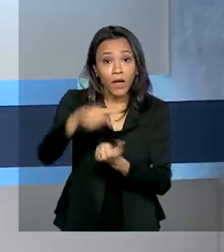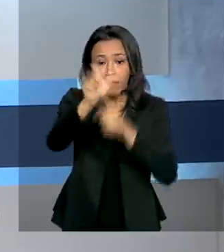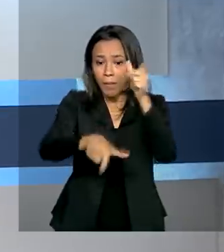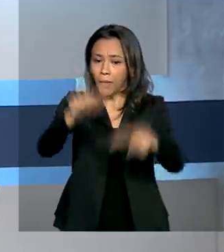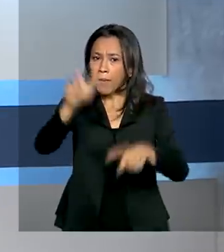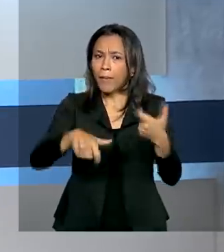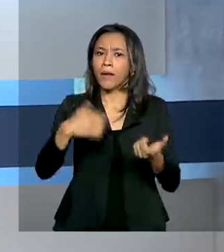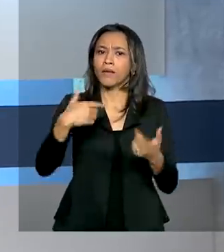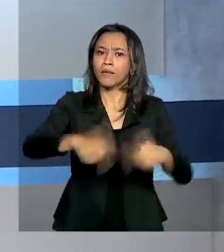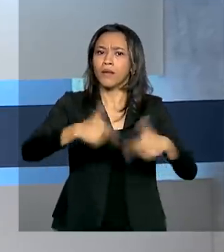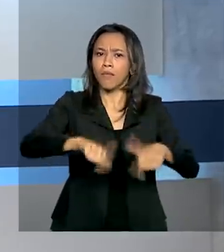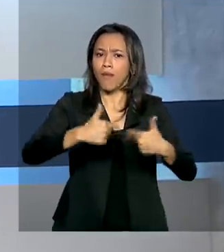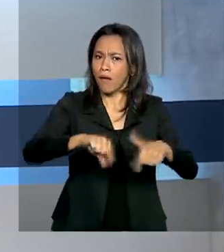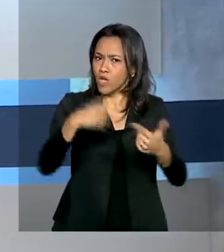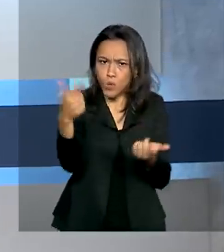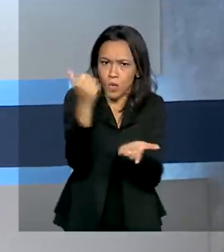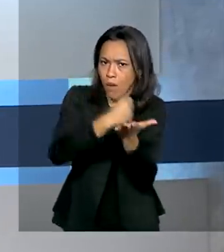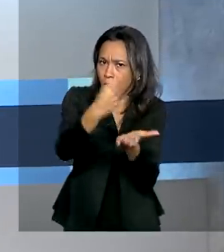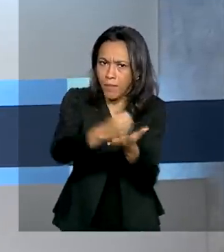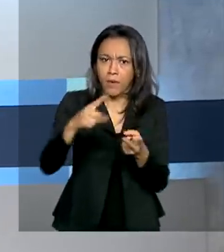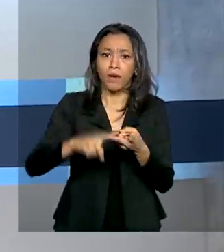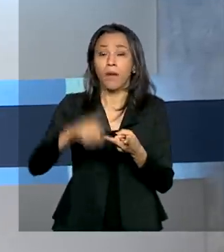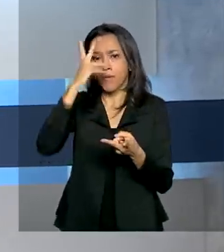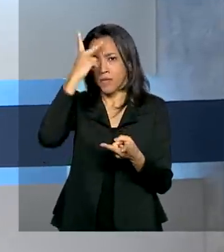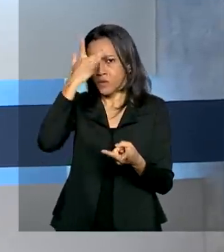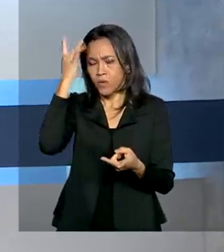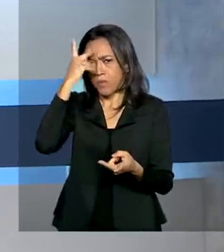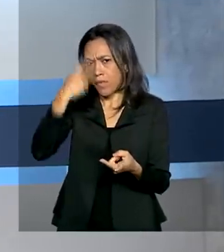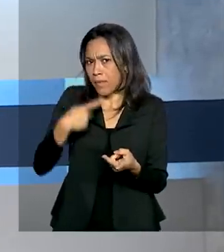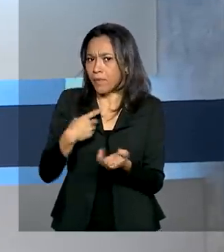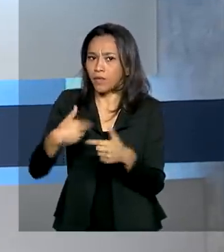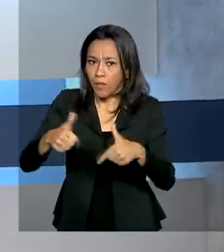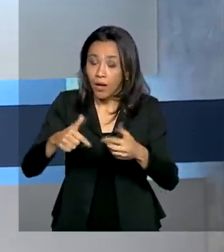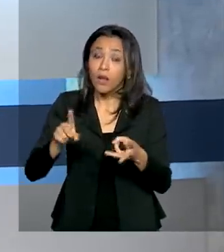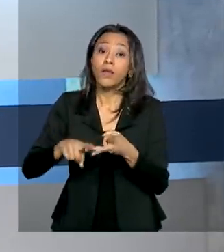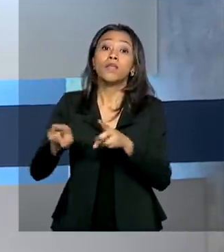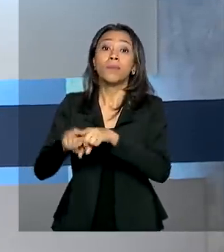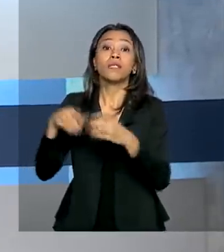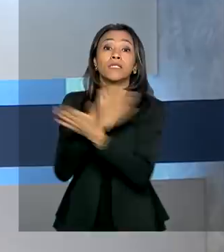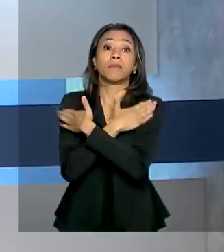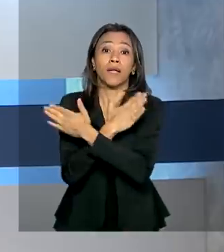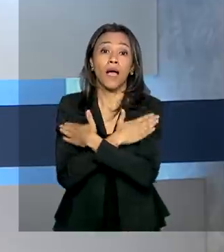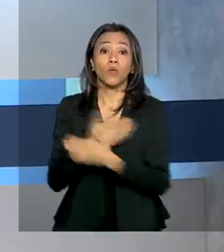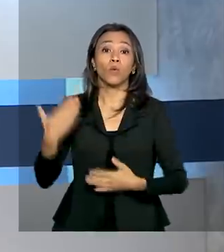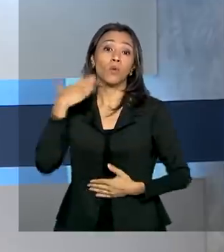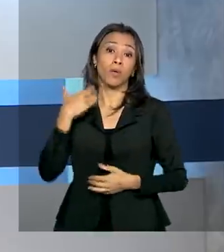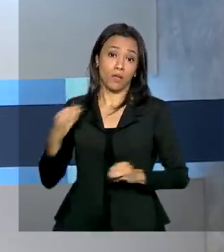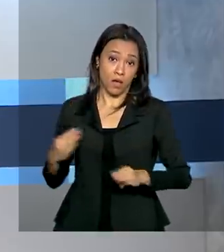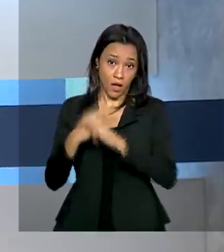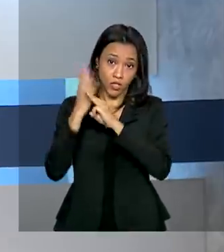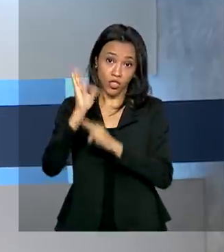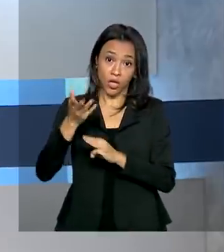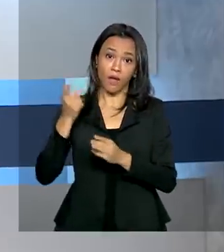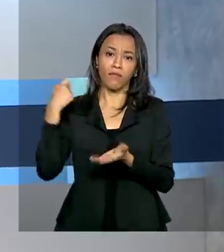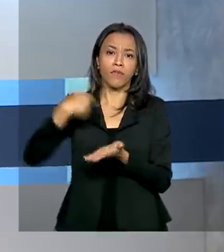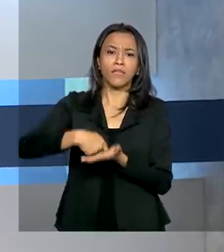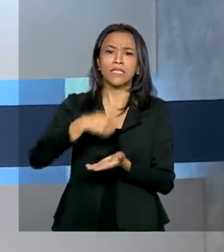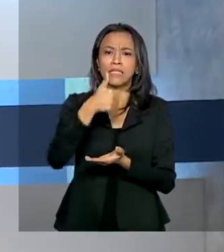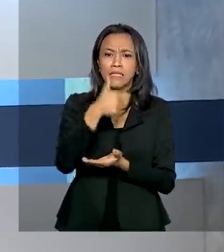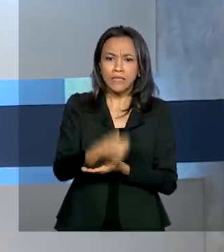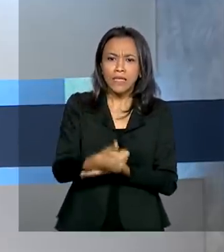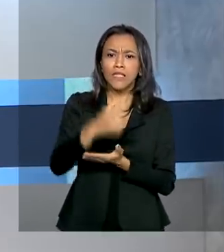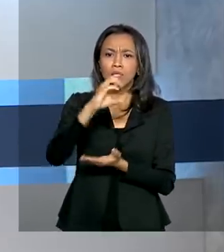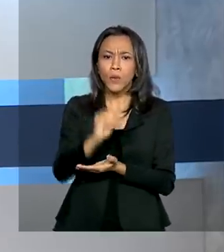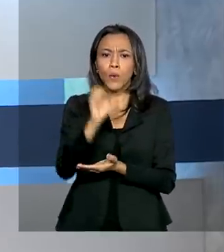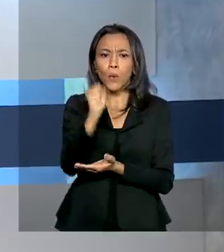microempreendedores individuais, autônomos e desempregados, a Caixa Econômica Federal já realizou 108 milhões e